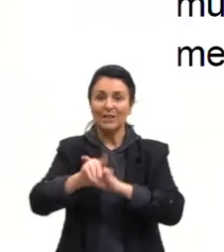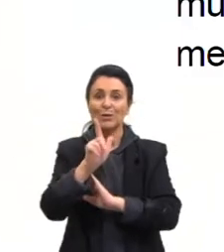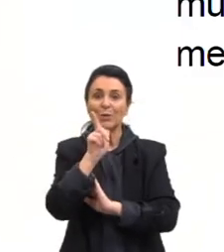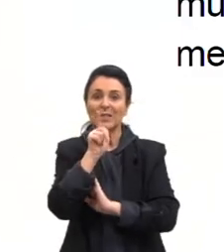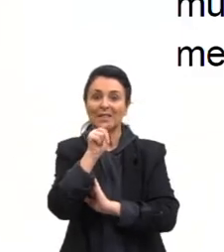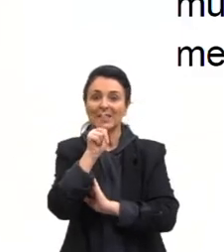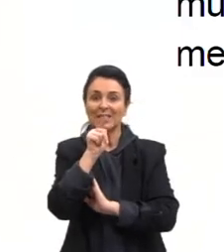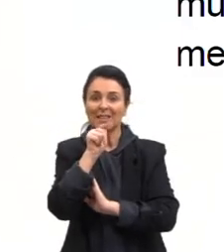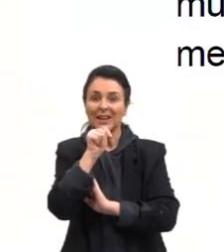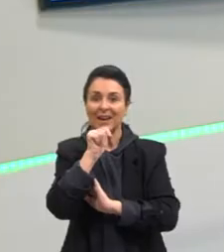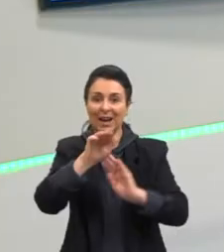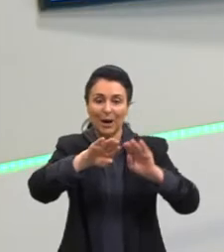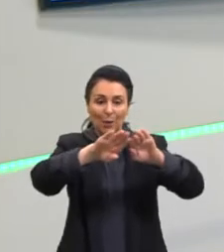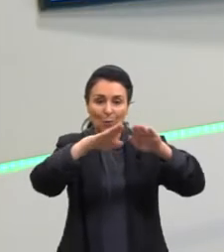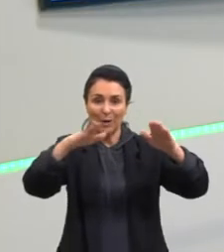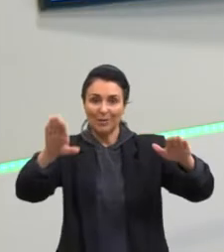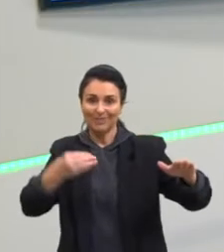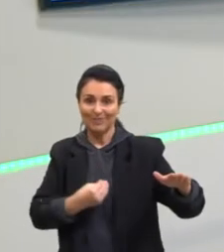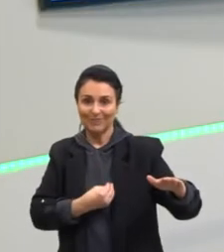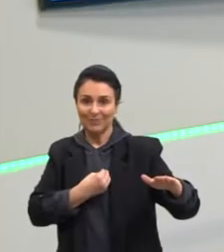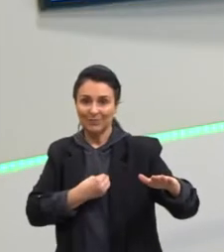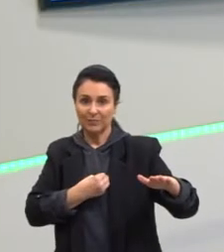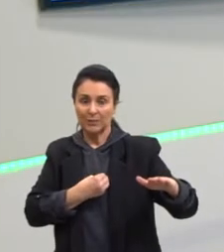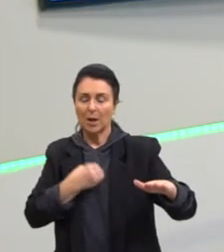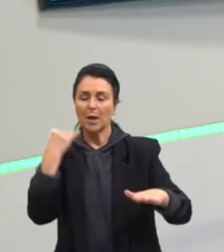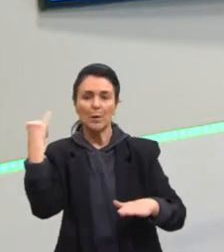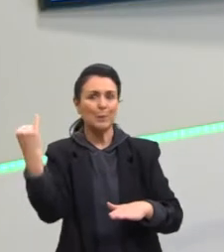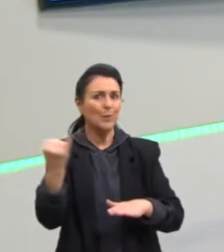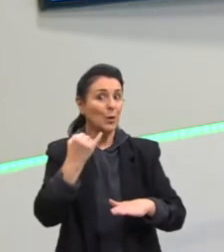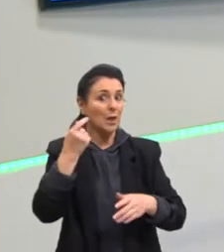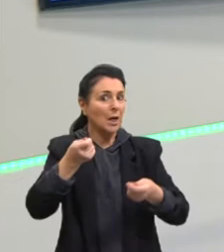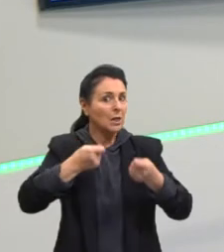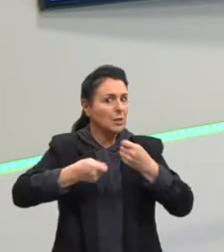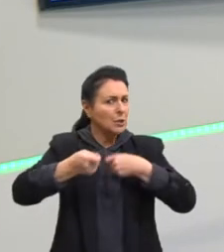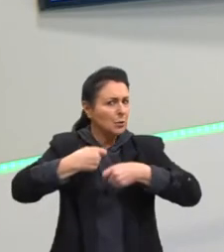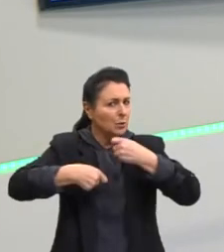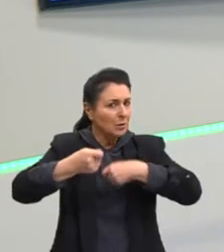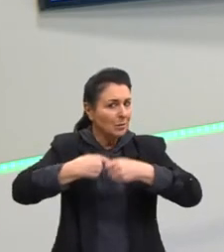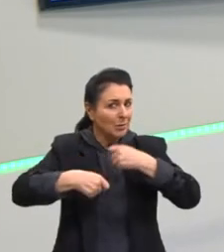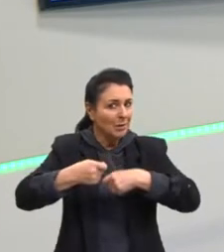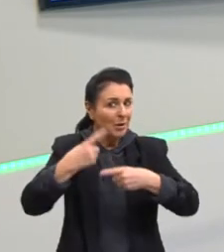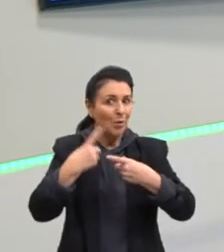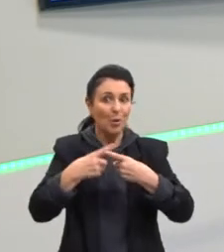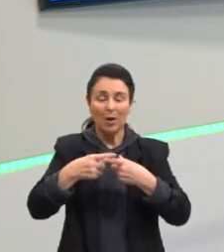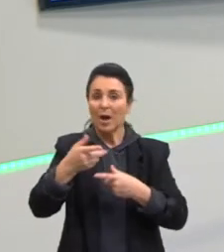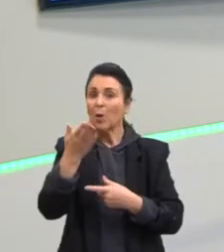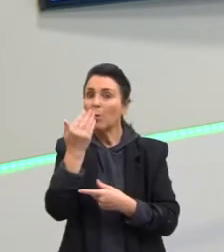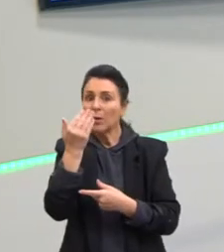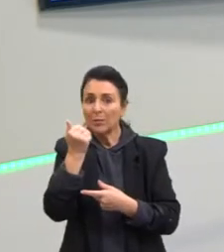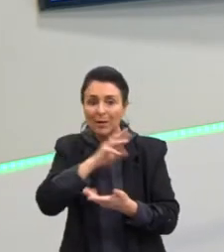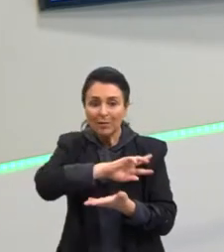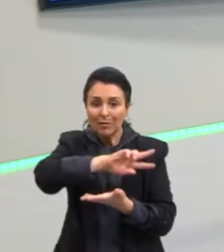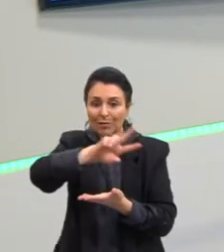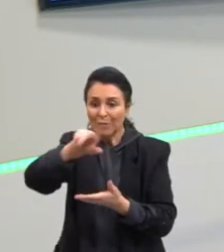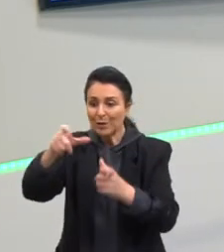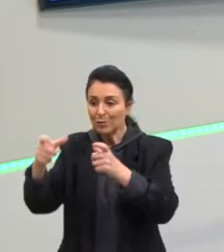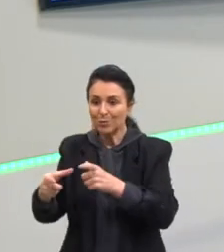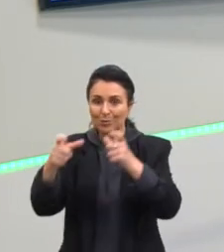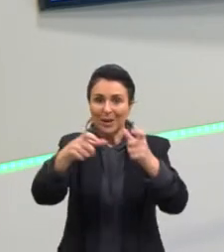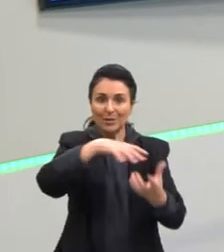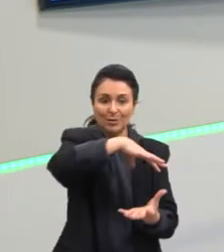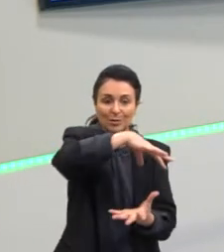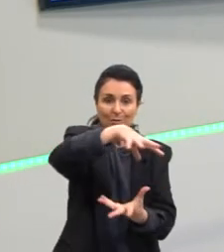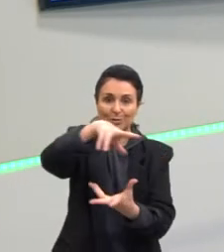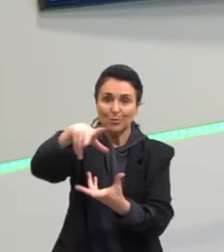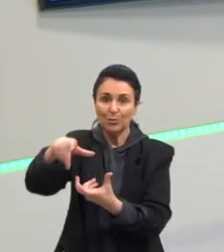Tem também uma importância econômica bem grande, né? Porque é um alimento em várias partes do mundo, serve de alimento